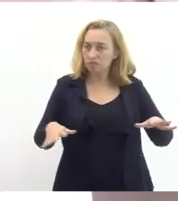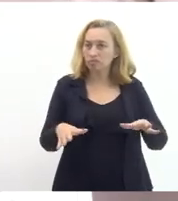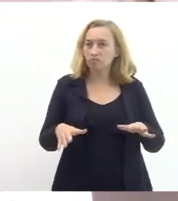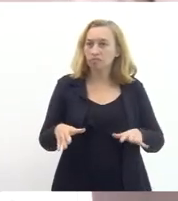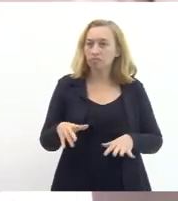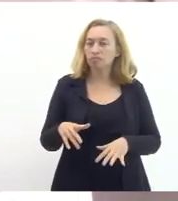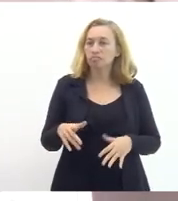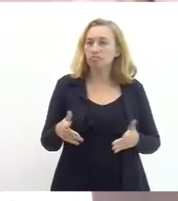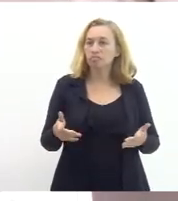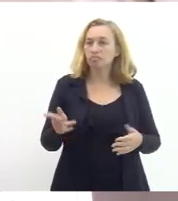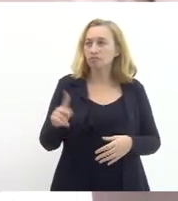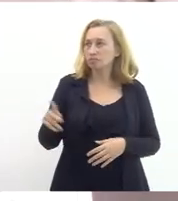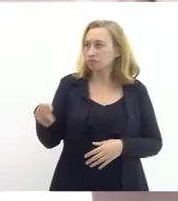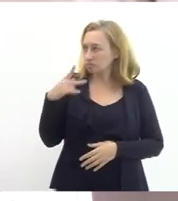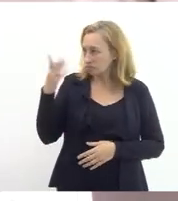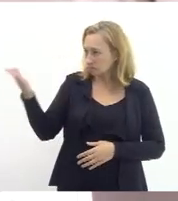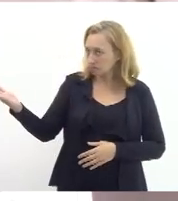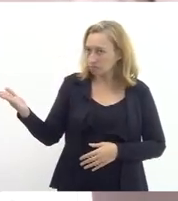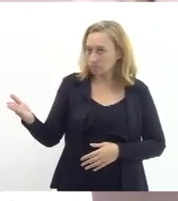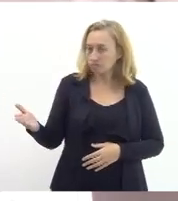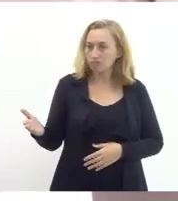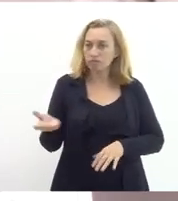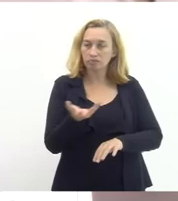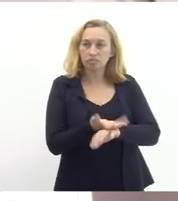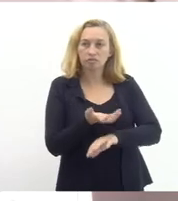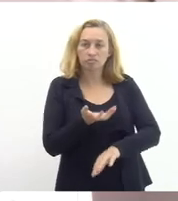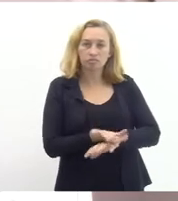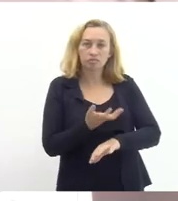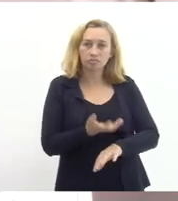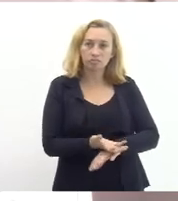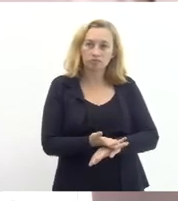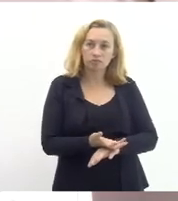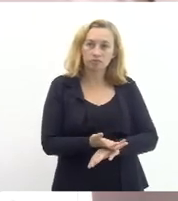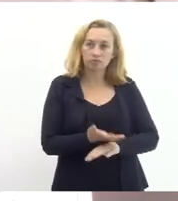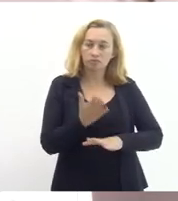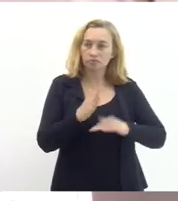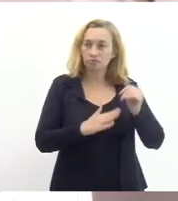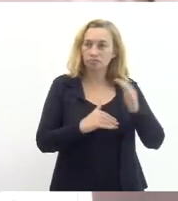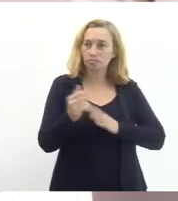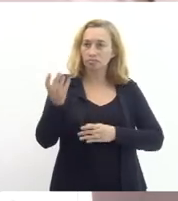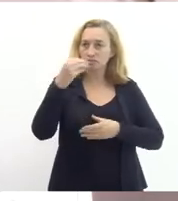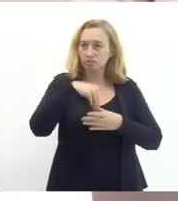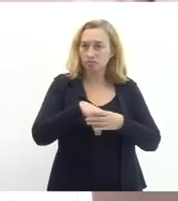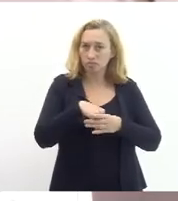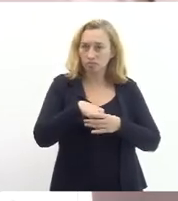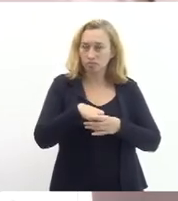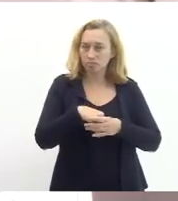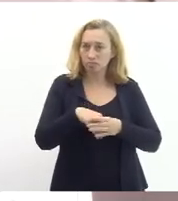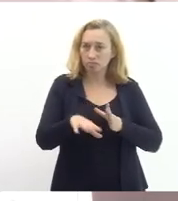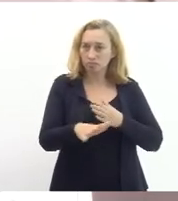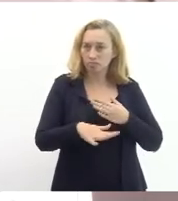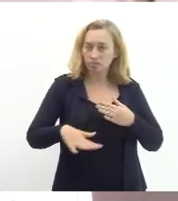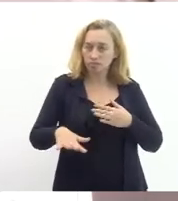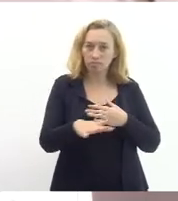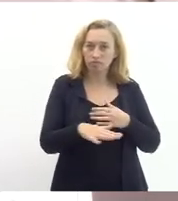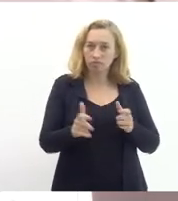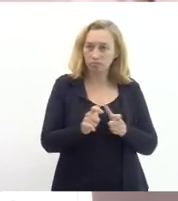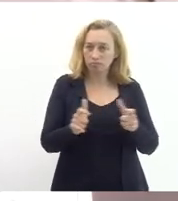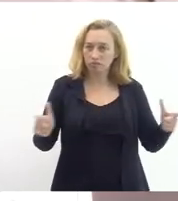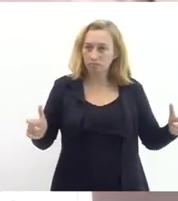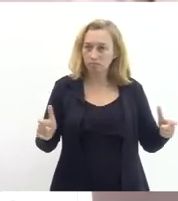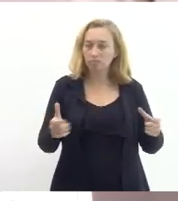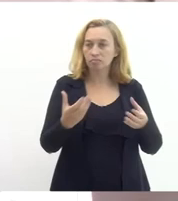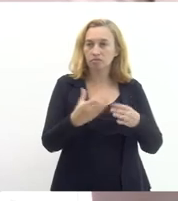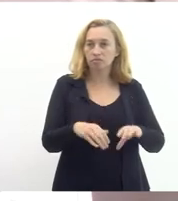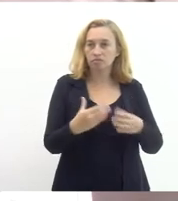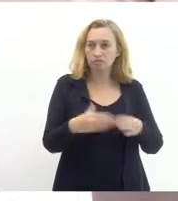leque de disciplinas carreiras que a gente tem dentro da rede é muito grande então a gente faz um concurso público para